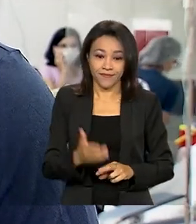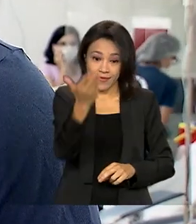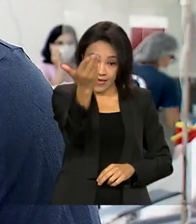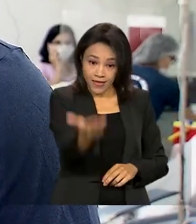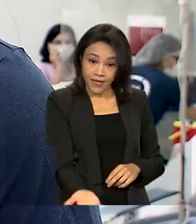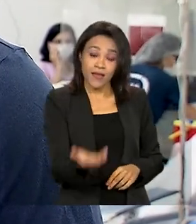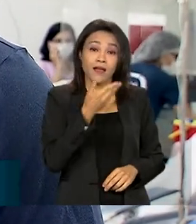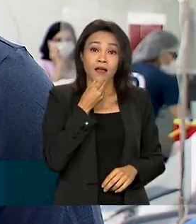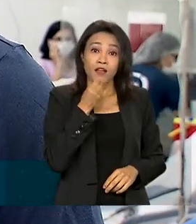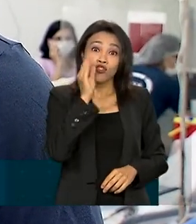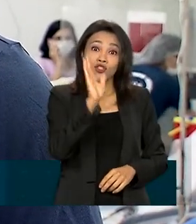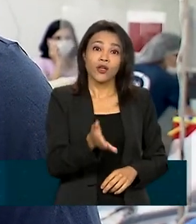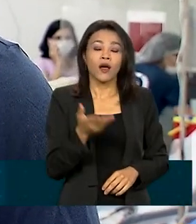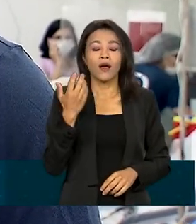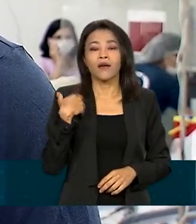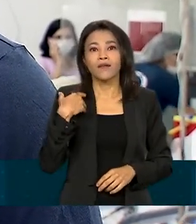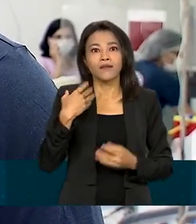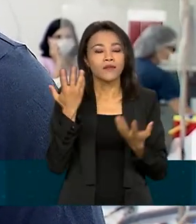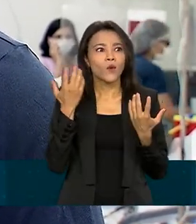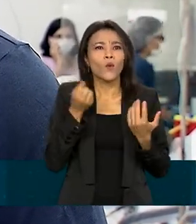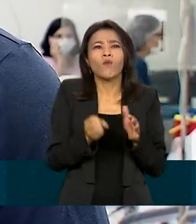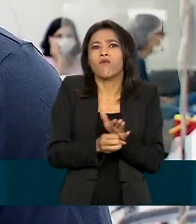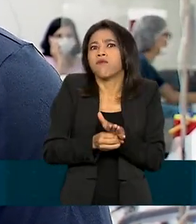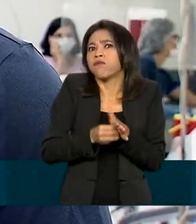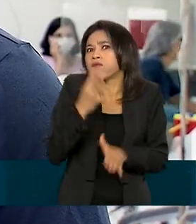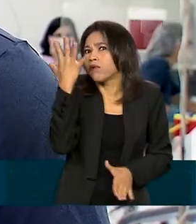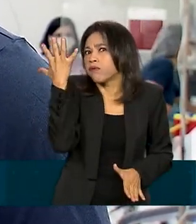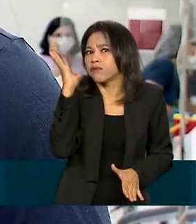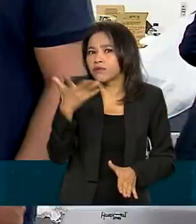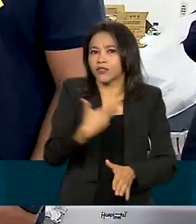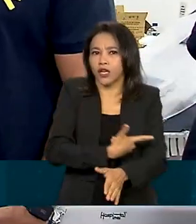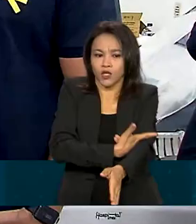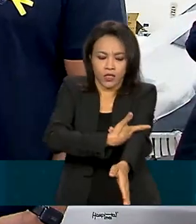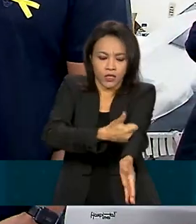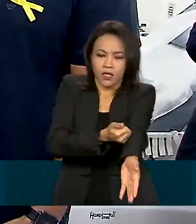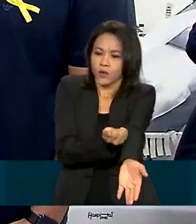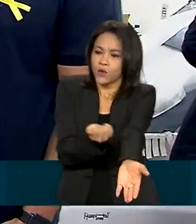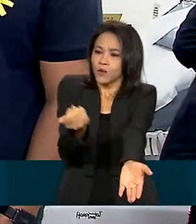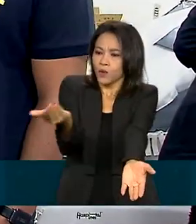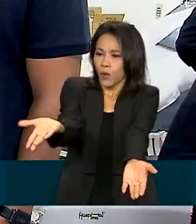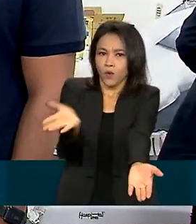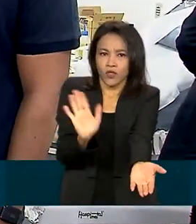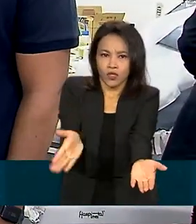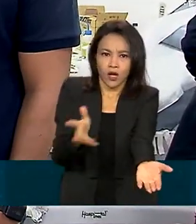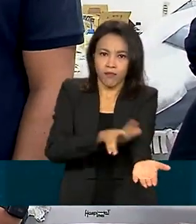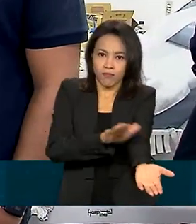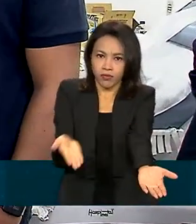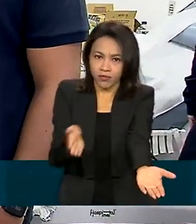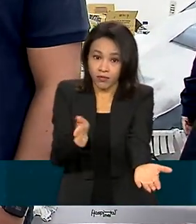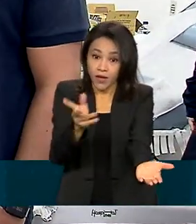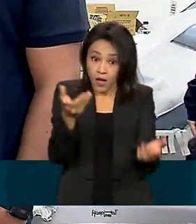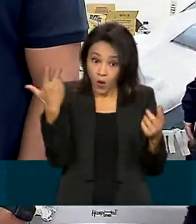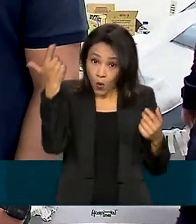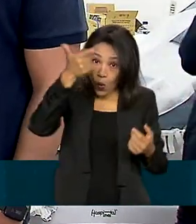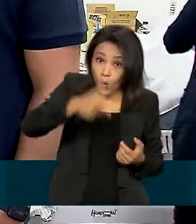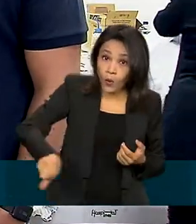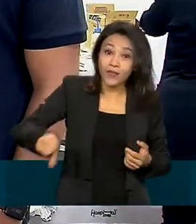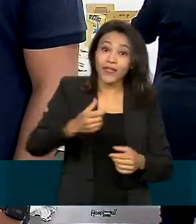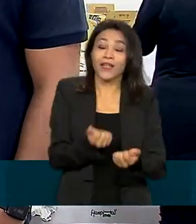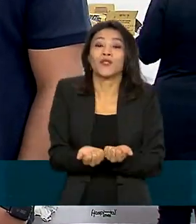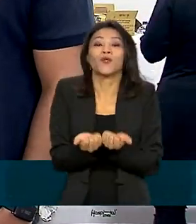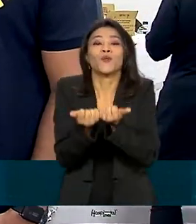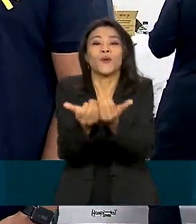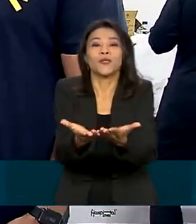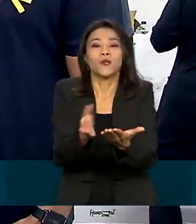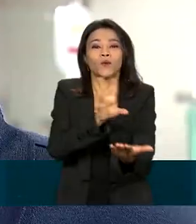Augusto já perdeu as contas de quantas vezes doou sangue. Mas desta vez, aproveitou também para fazer uma outra boa ação.